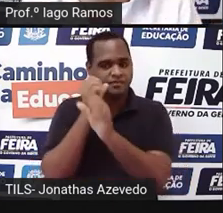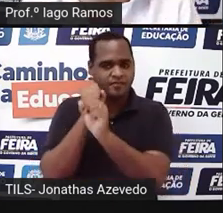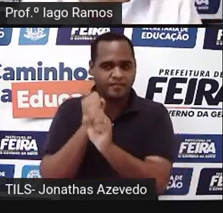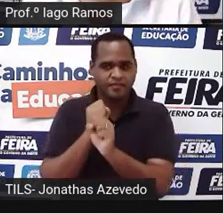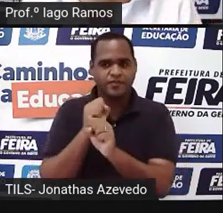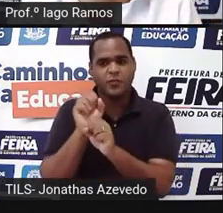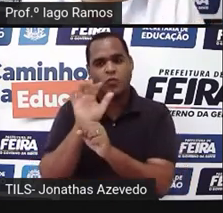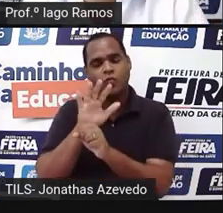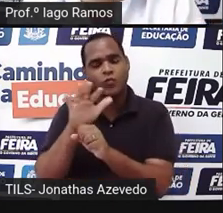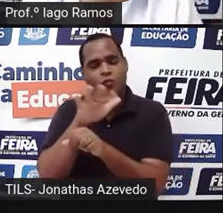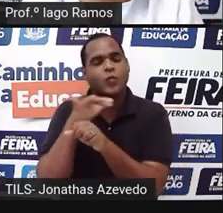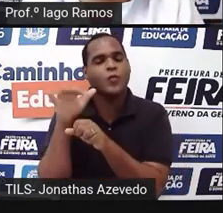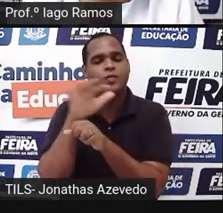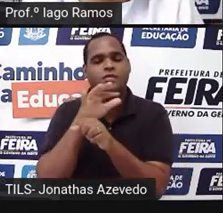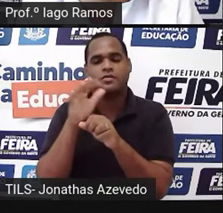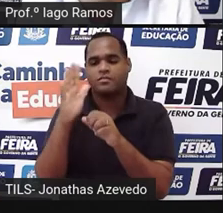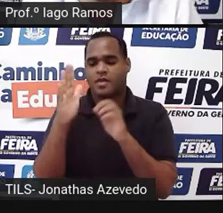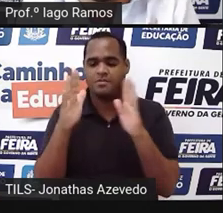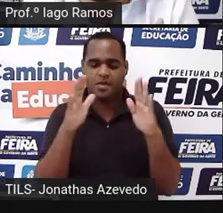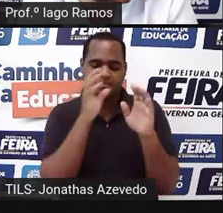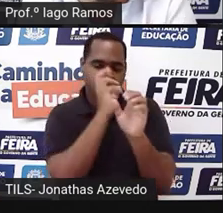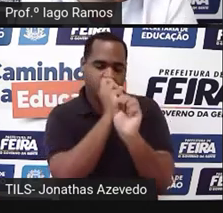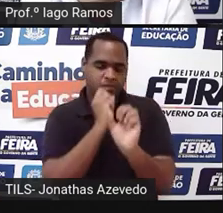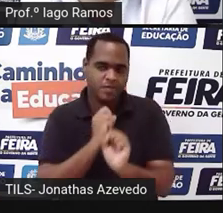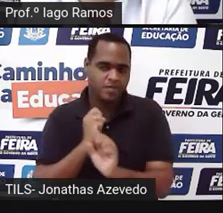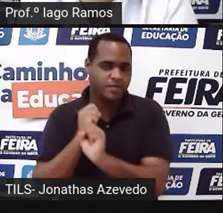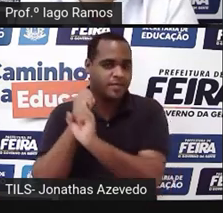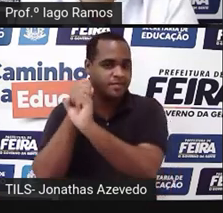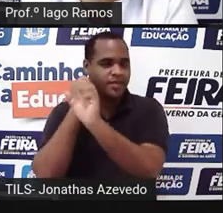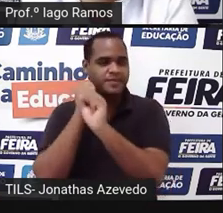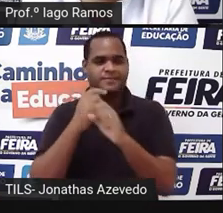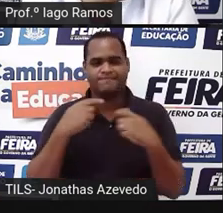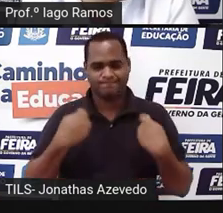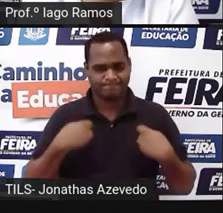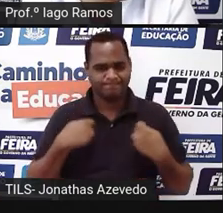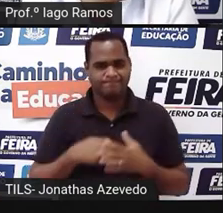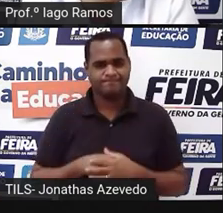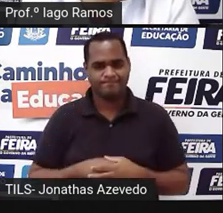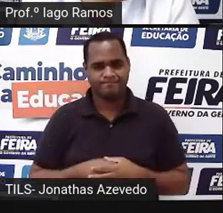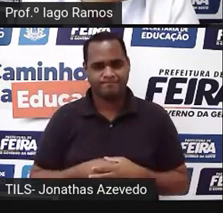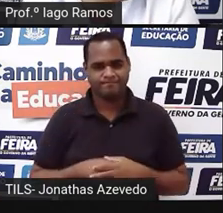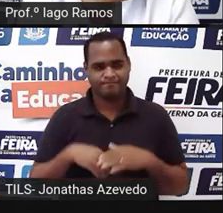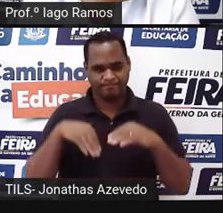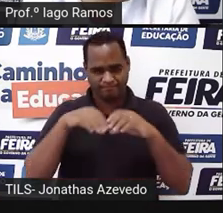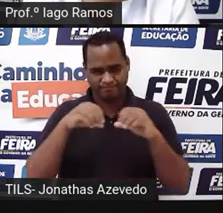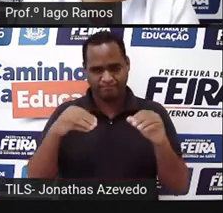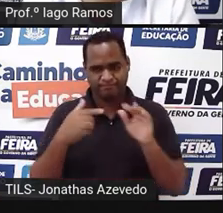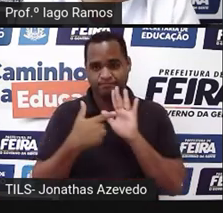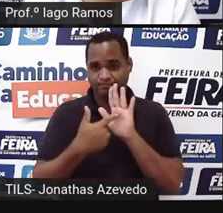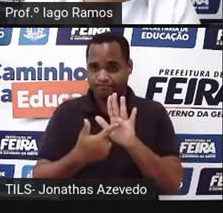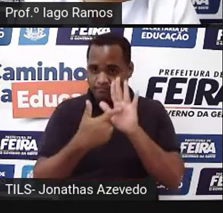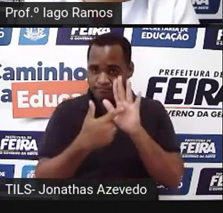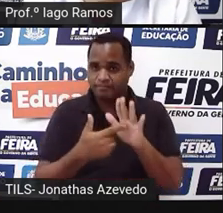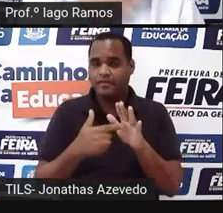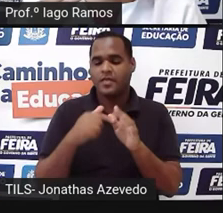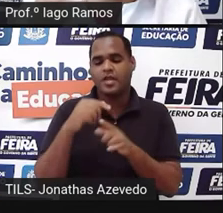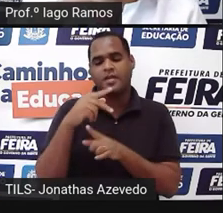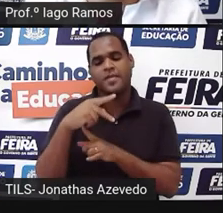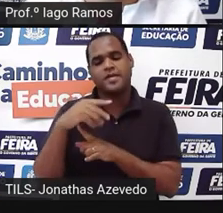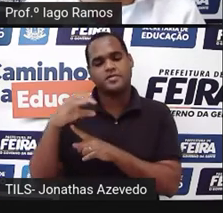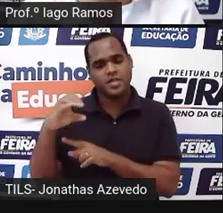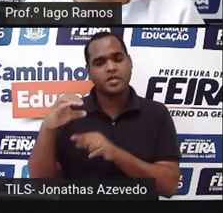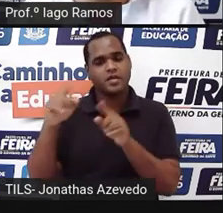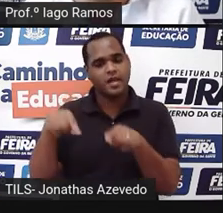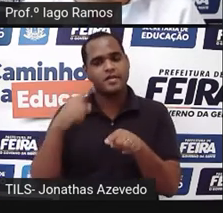lados da figura e somar, tá bom? O terreno está apresentado no plano cartesiano, conforme a figura,